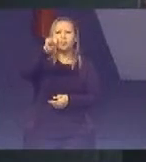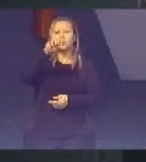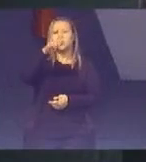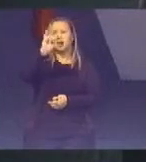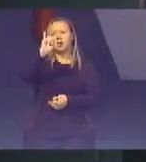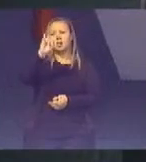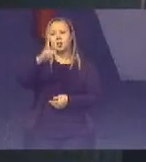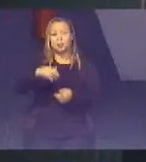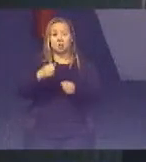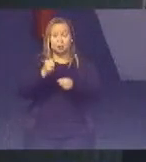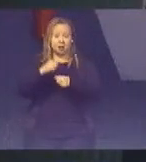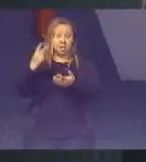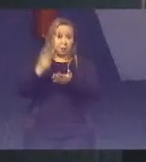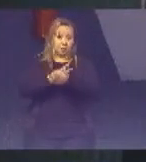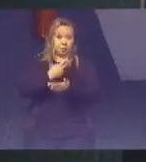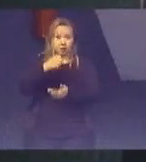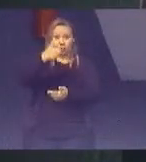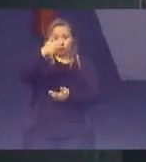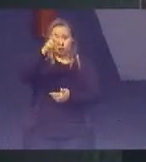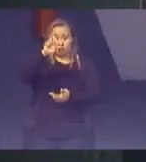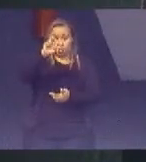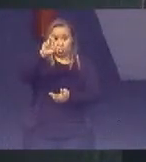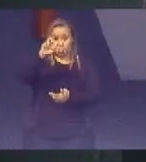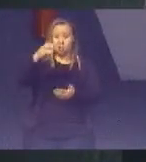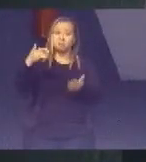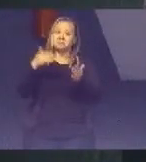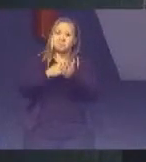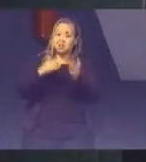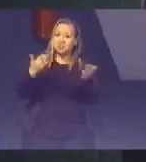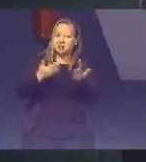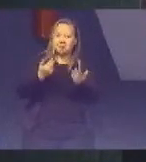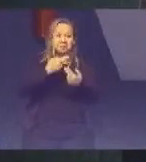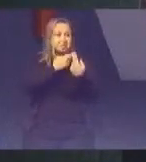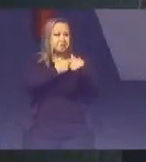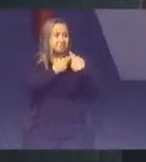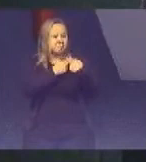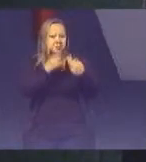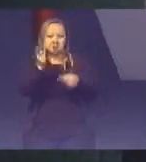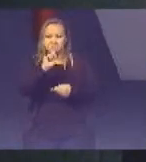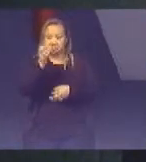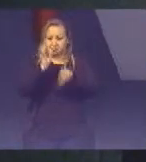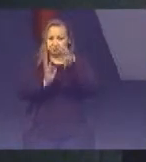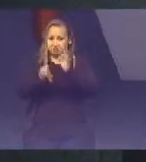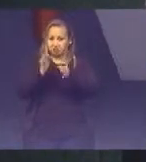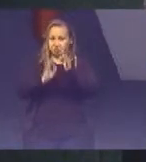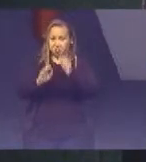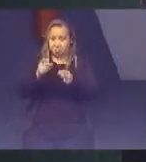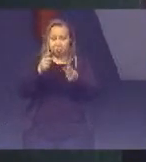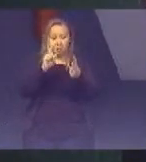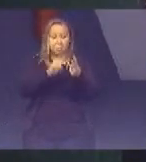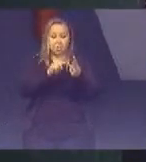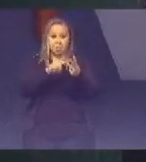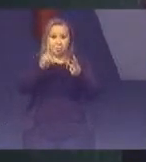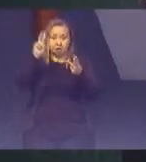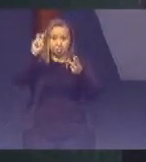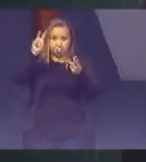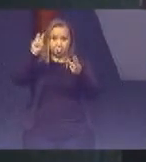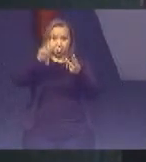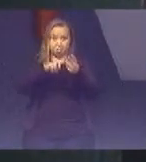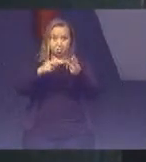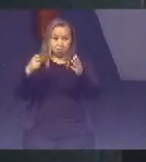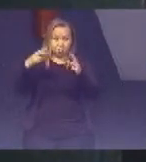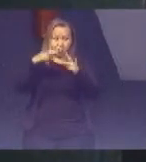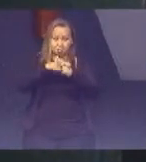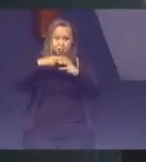marco Do trabalho escravo No Brasil E até hoje Os responsáveis Ainda não estão Definitivamente julgados Terceiro Acidente com